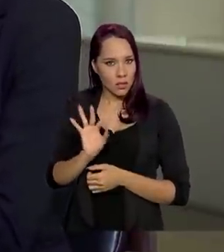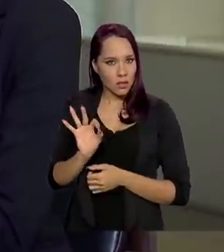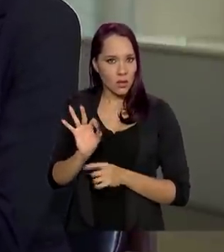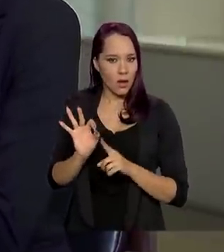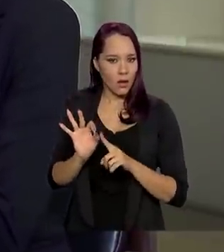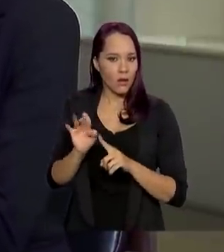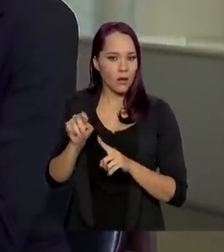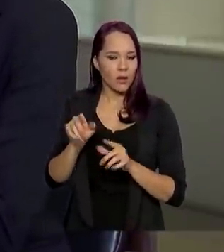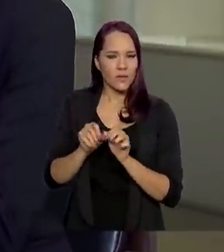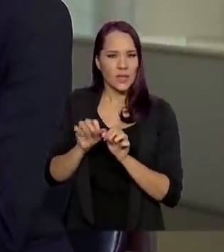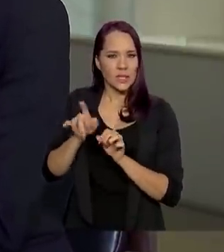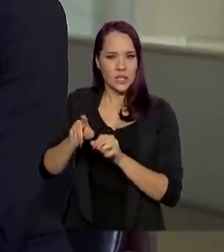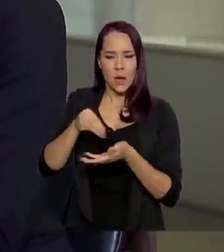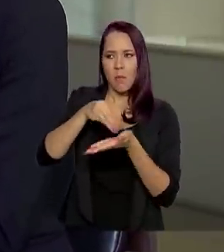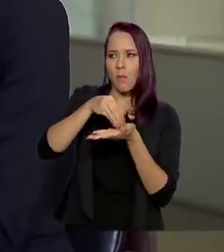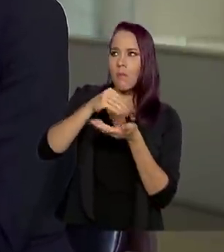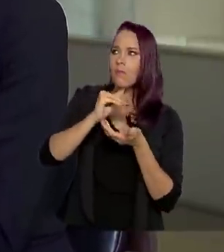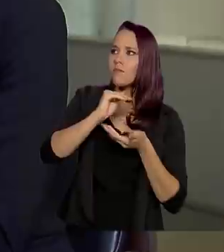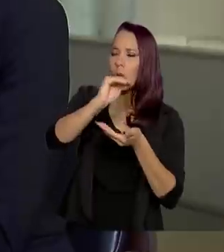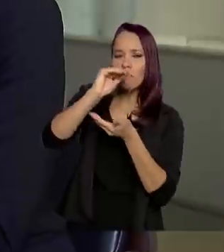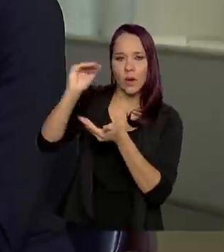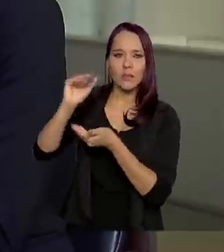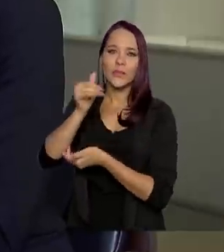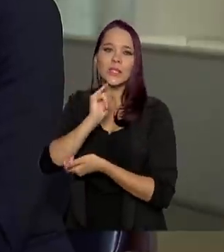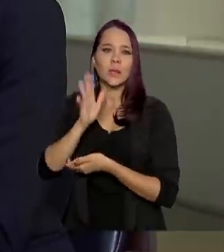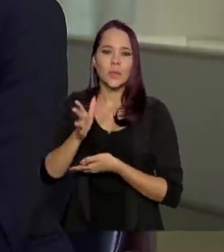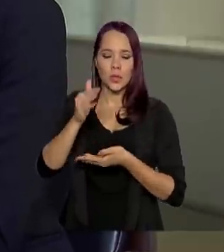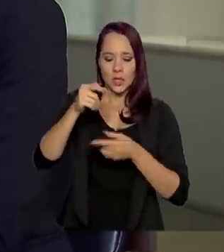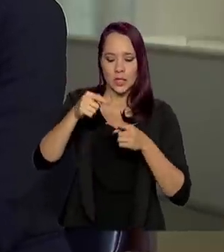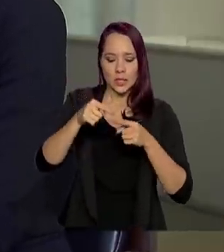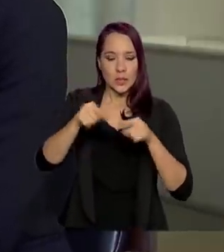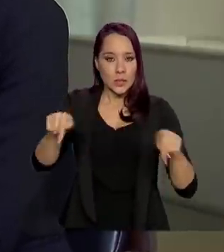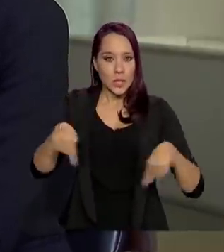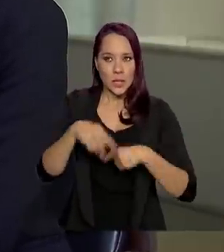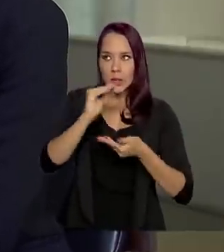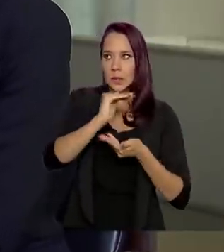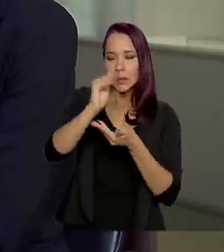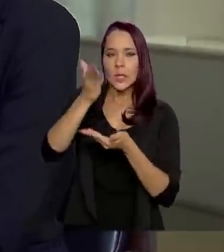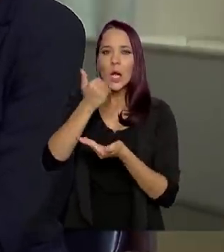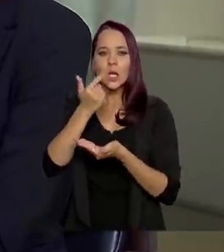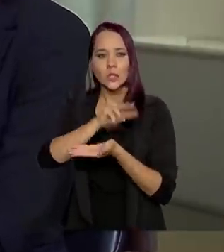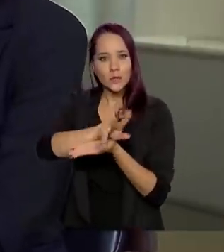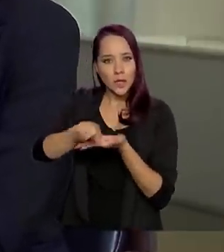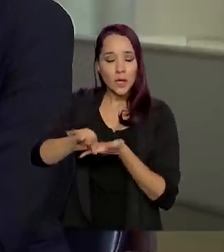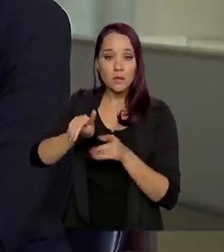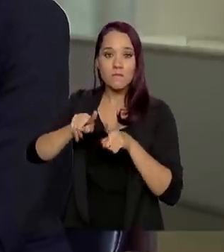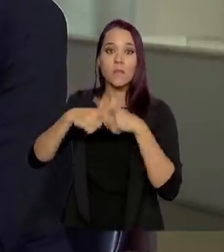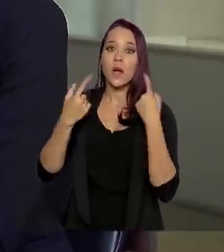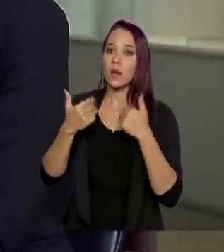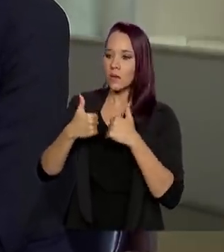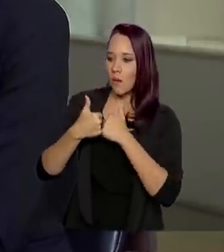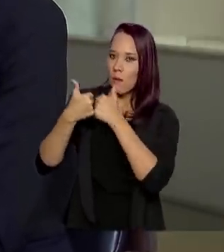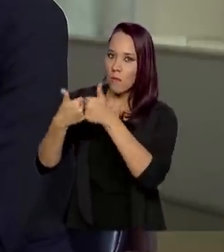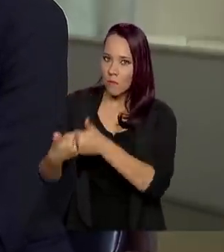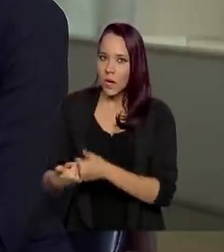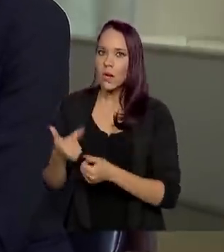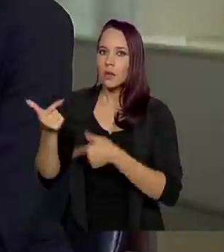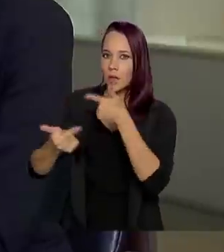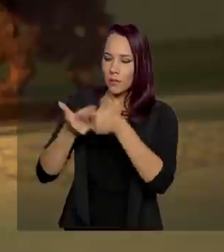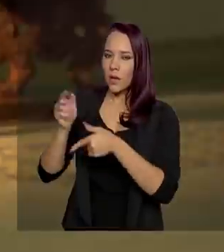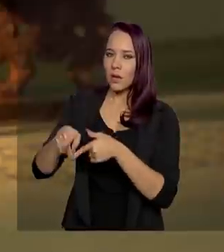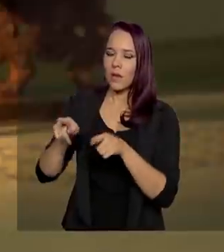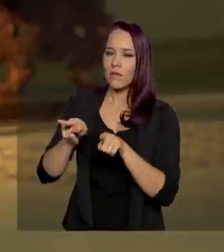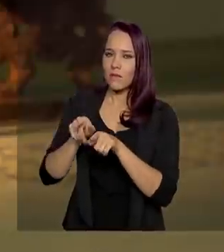distribuição específica, por exemplo, das cestas básicas e de alimentos, mas ela acompanha esse trabalho que é feito pela